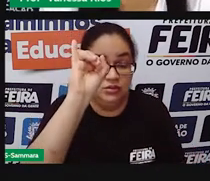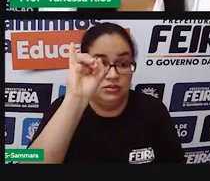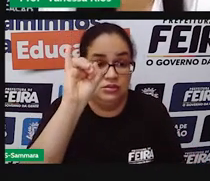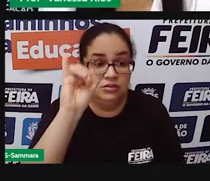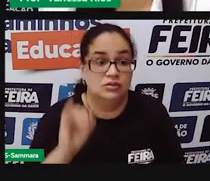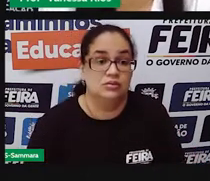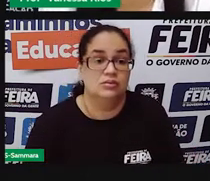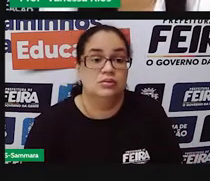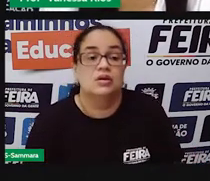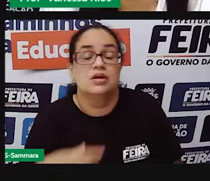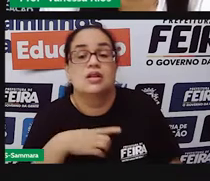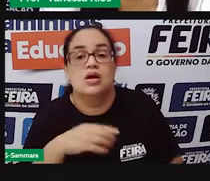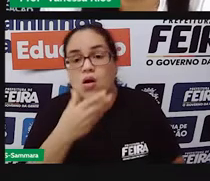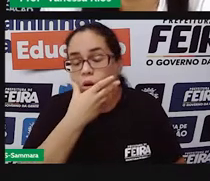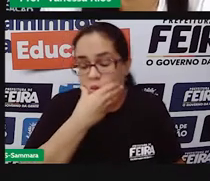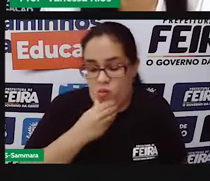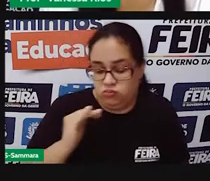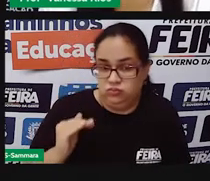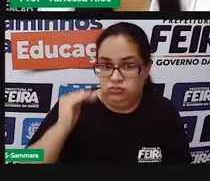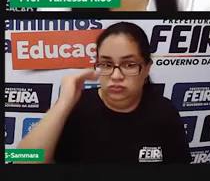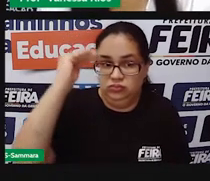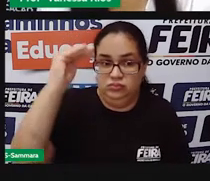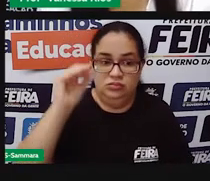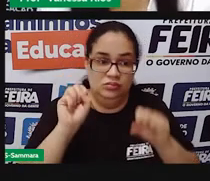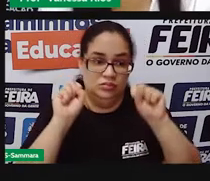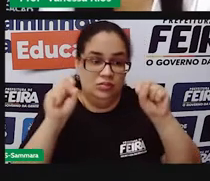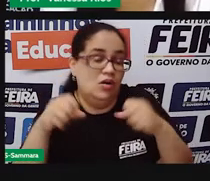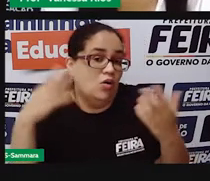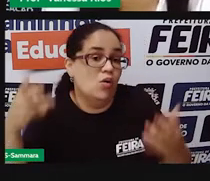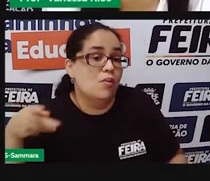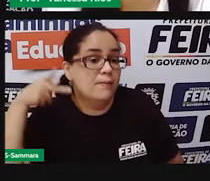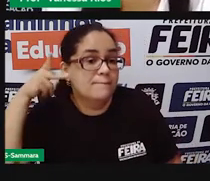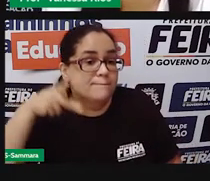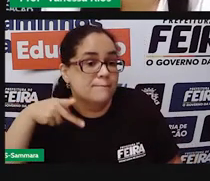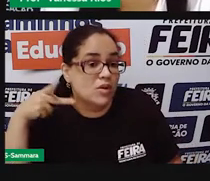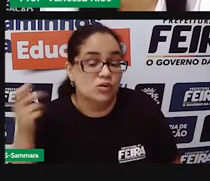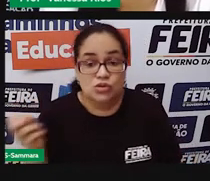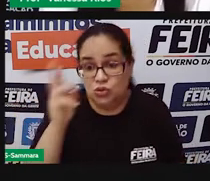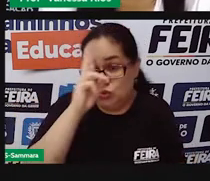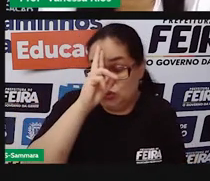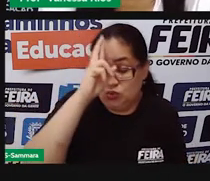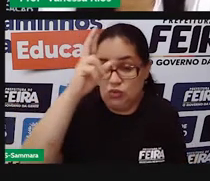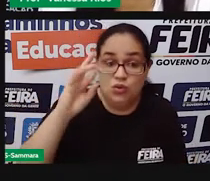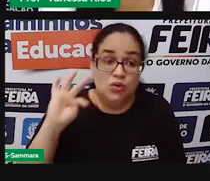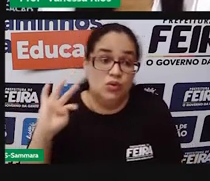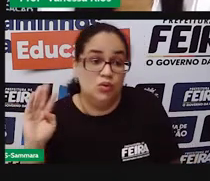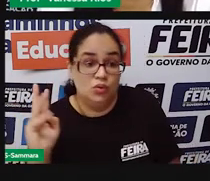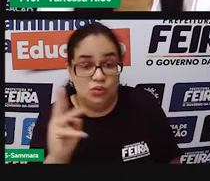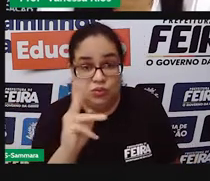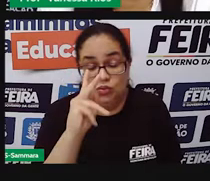ironia aí desse poderoso aí, né? Talvez um político ou um dono de todas essas